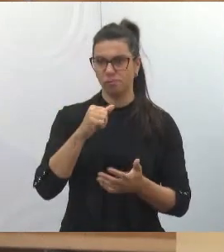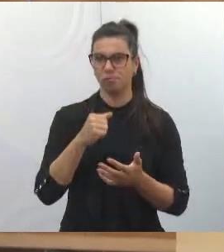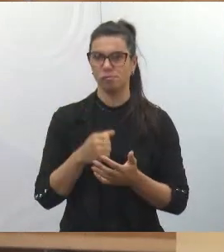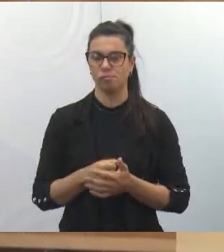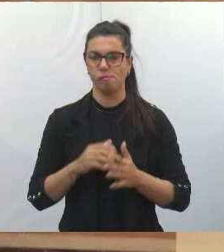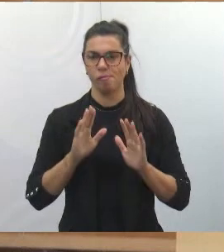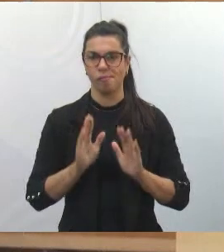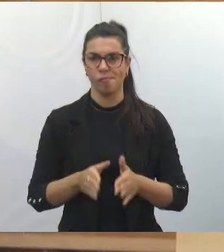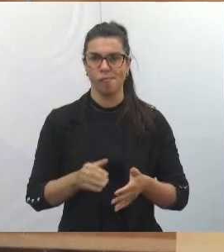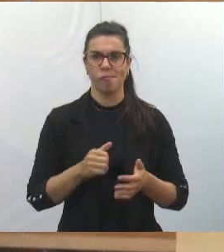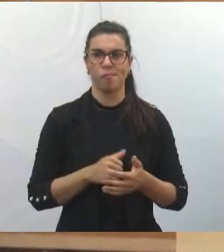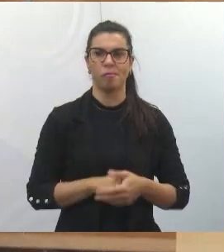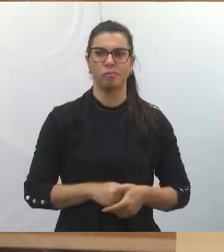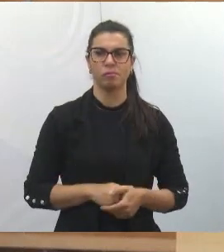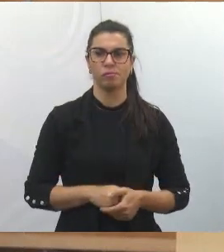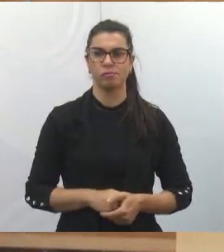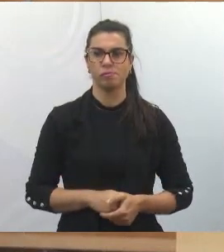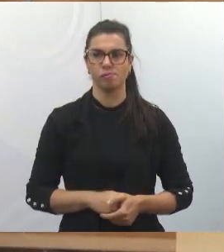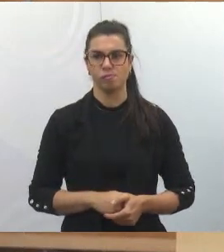estão com os nomes apagados.